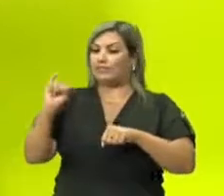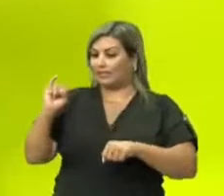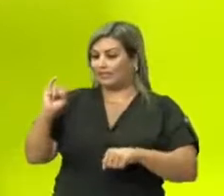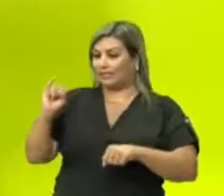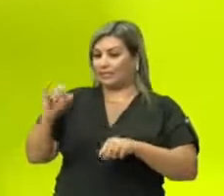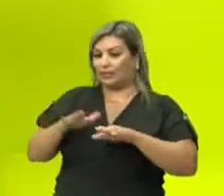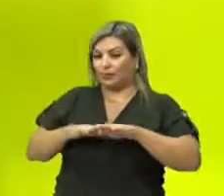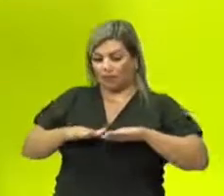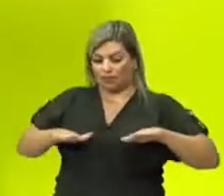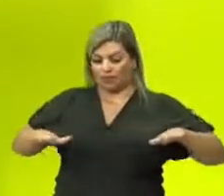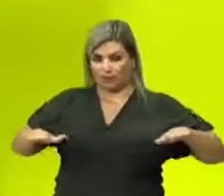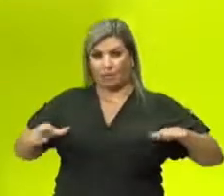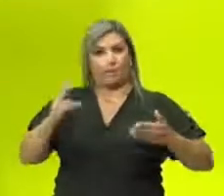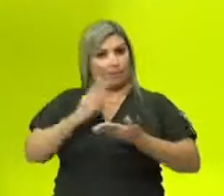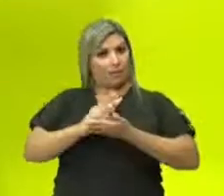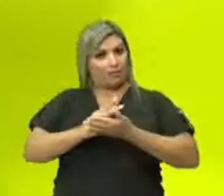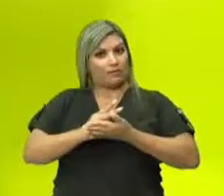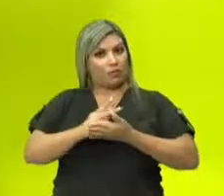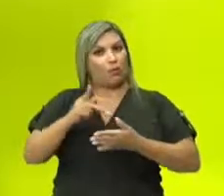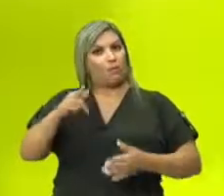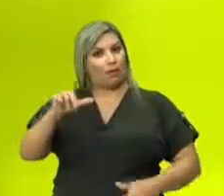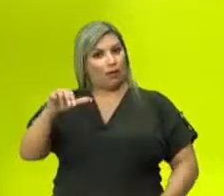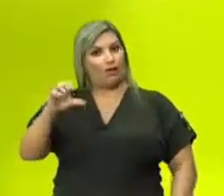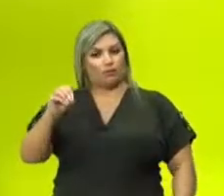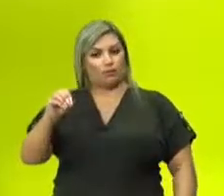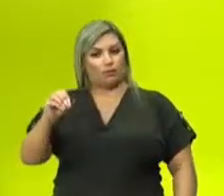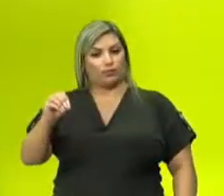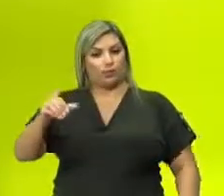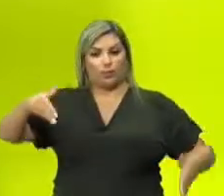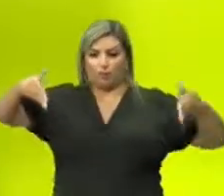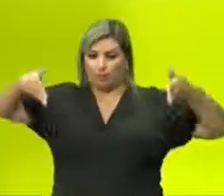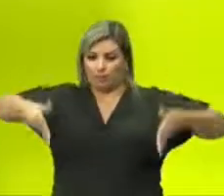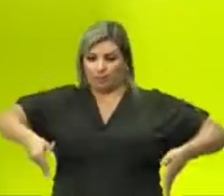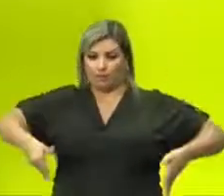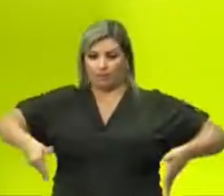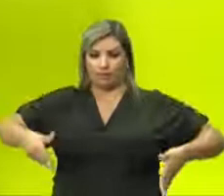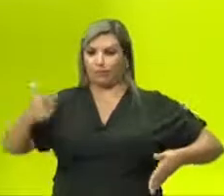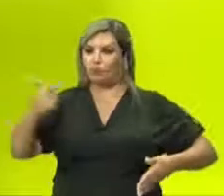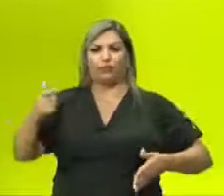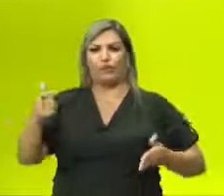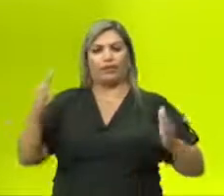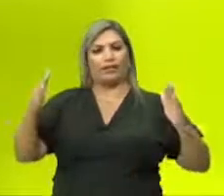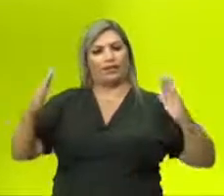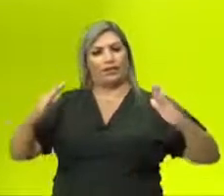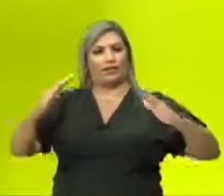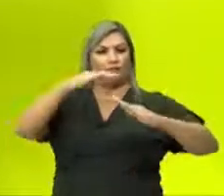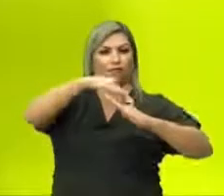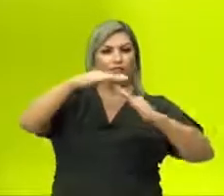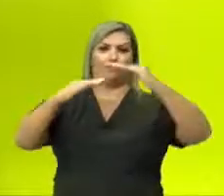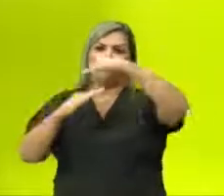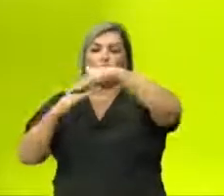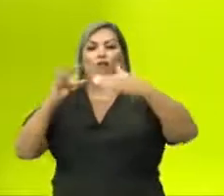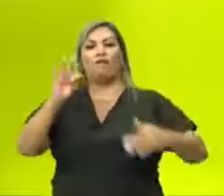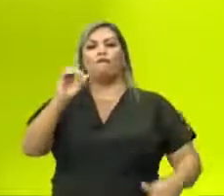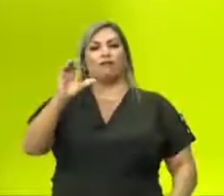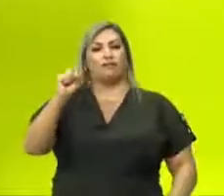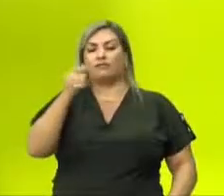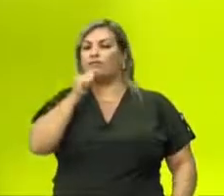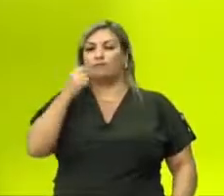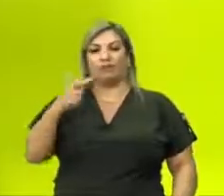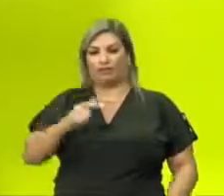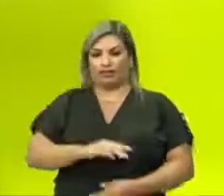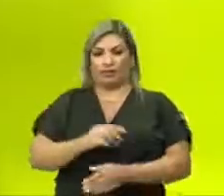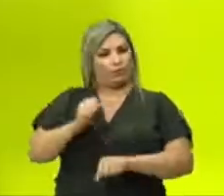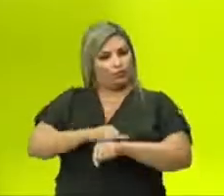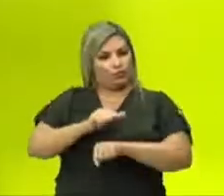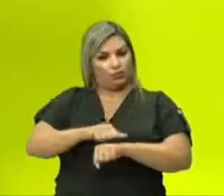ó, ela deixa no mesmo plano. Está tudo lá para baixo, não tem duas faces, isso que ele está falando. Isso que está falando,